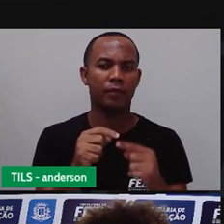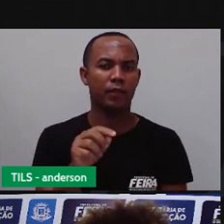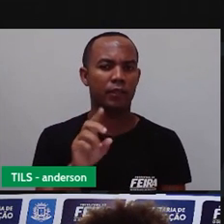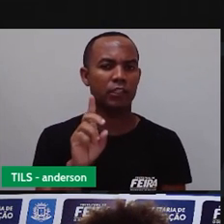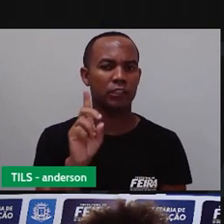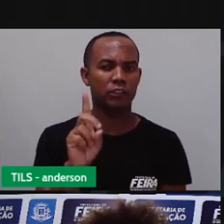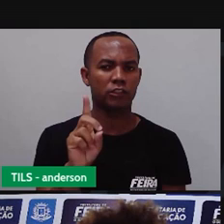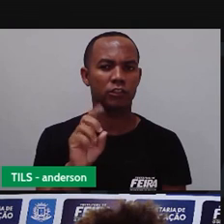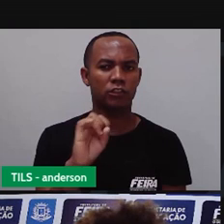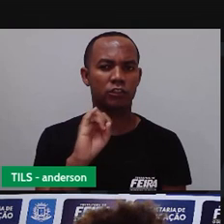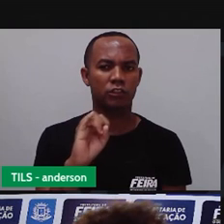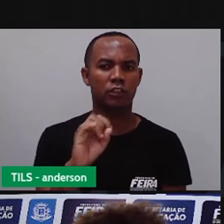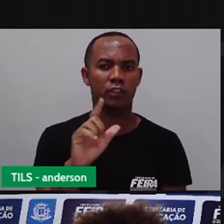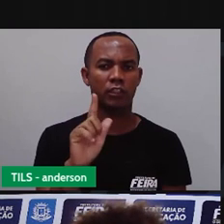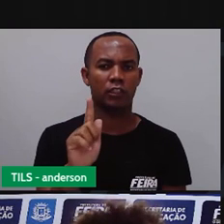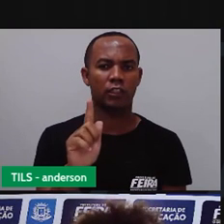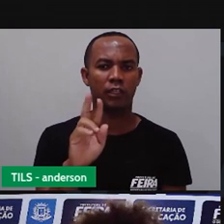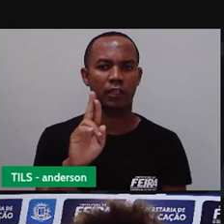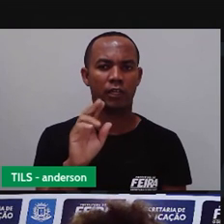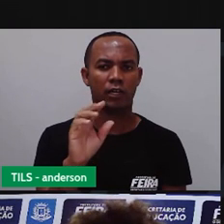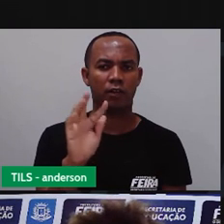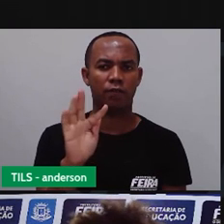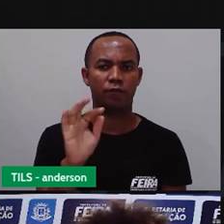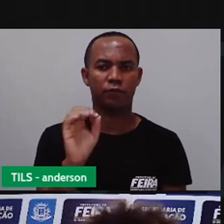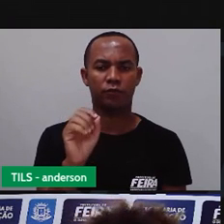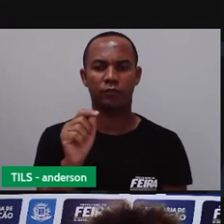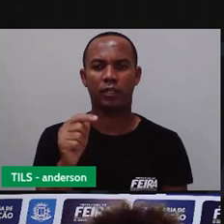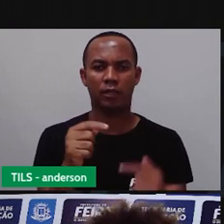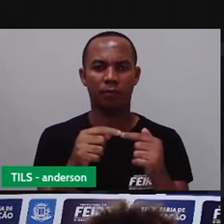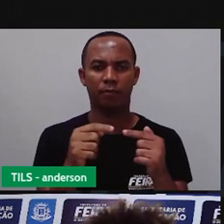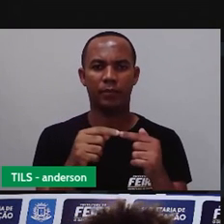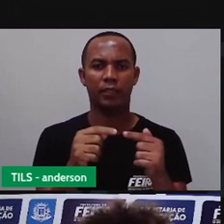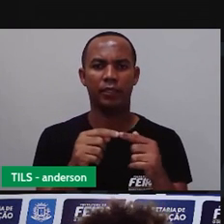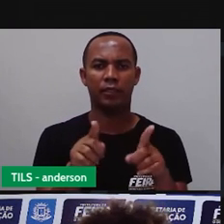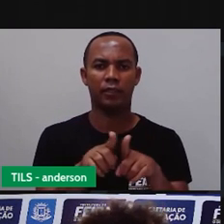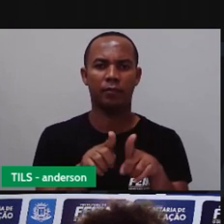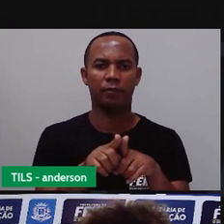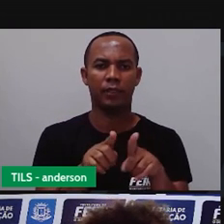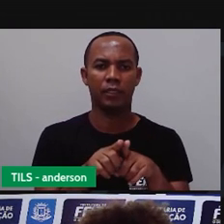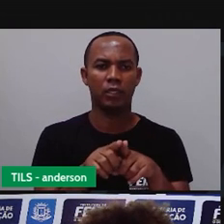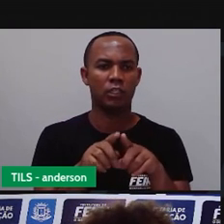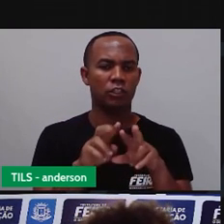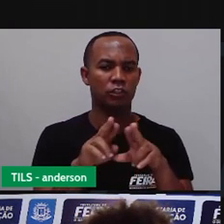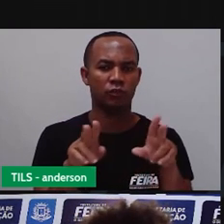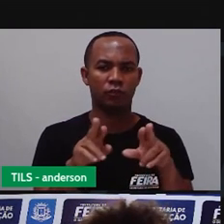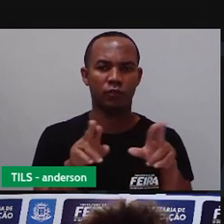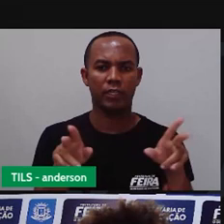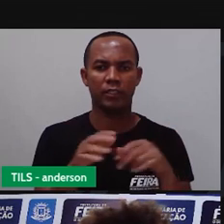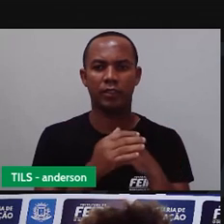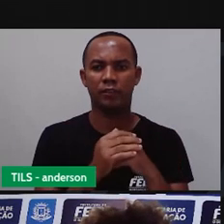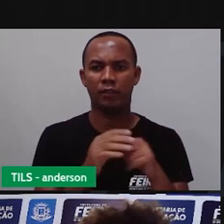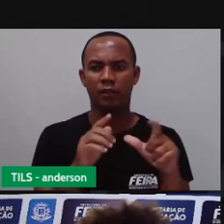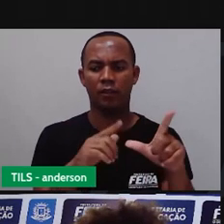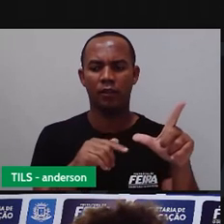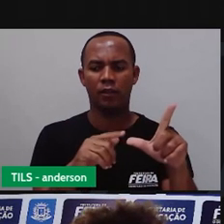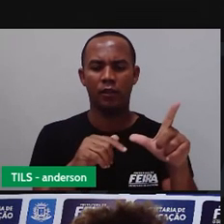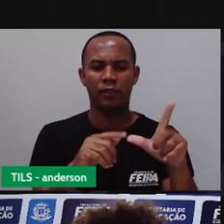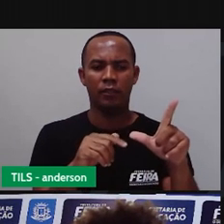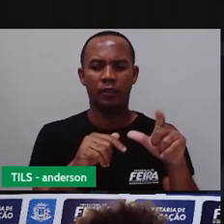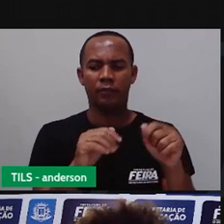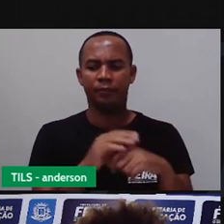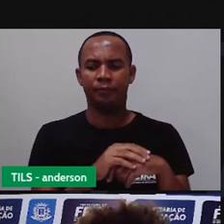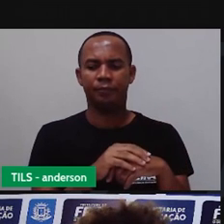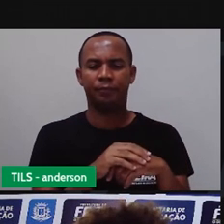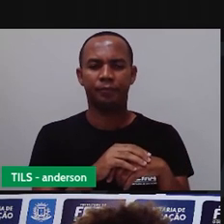único som Que é o caso do L e H Do N e H Do C e H Existem outros dígrafos Como R e R Em carro